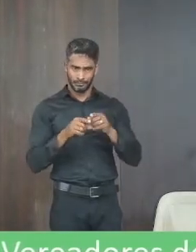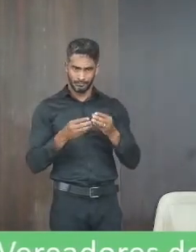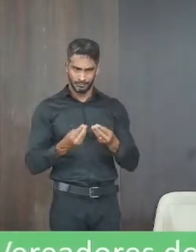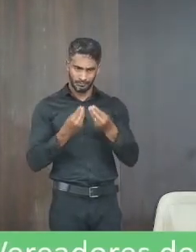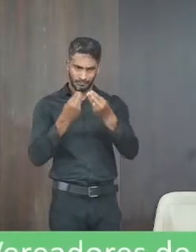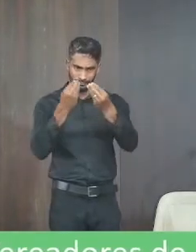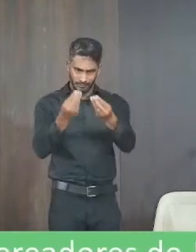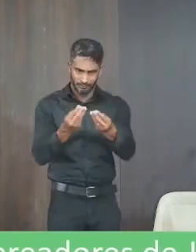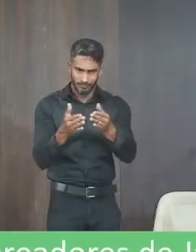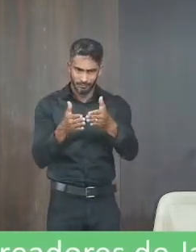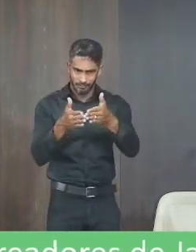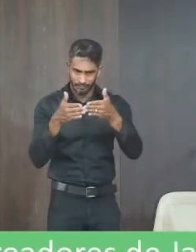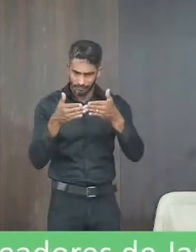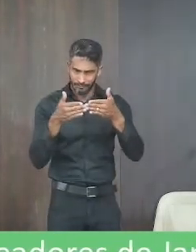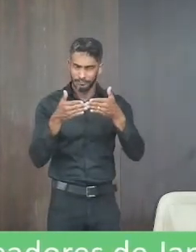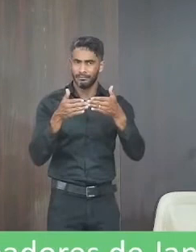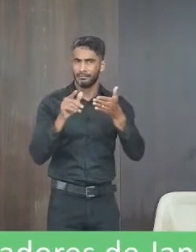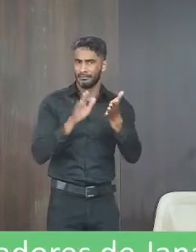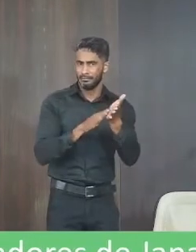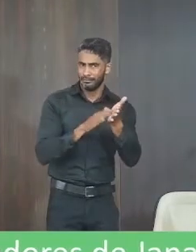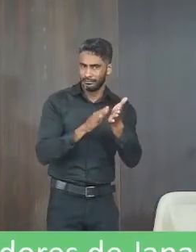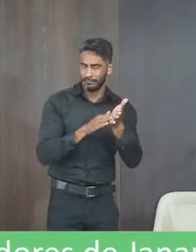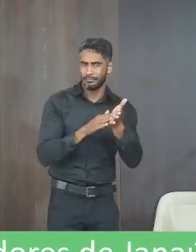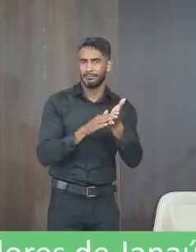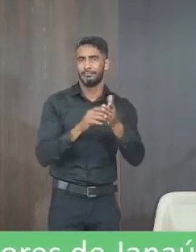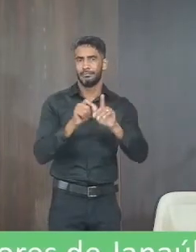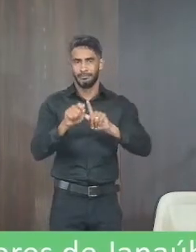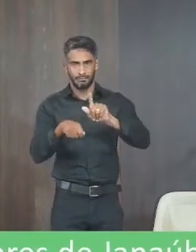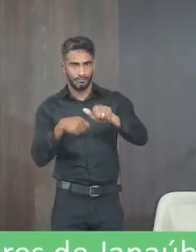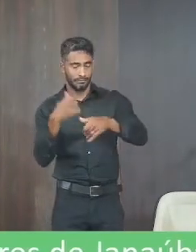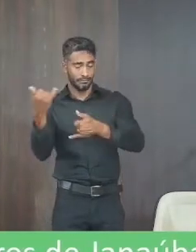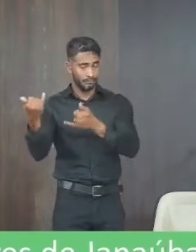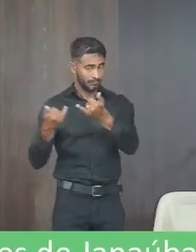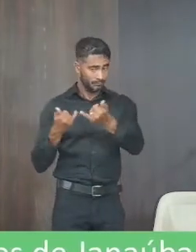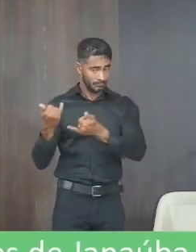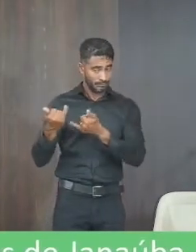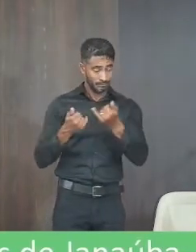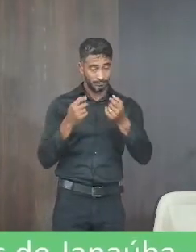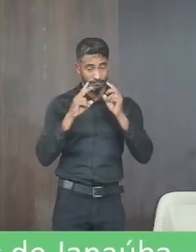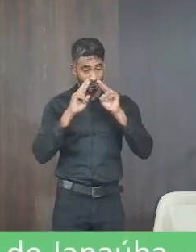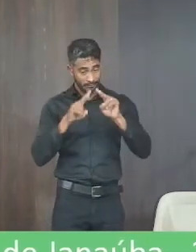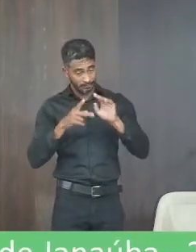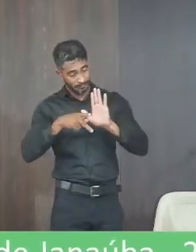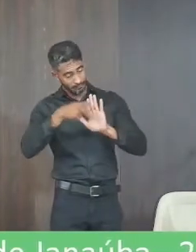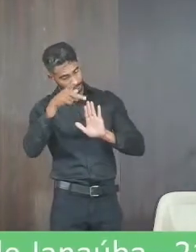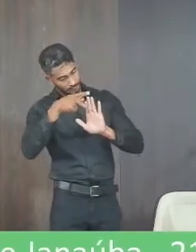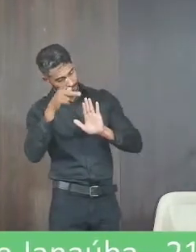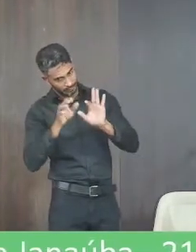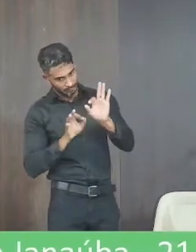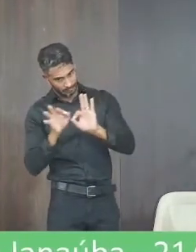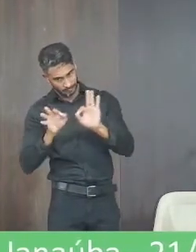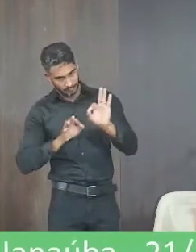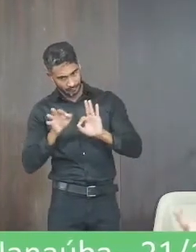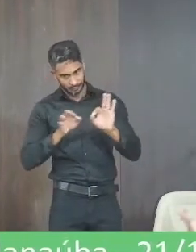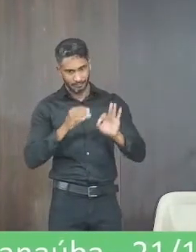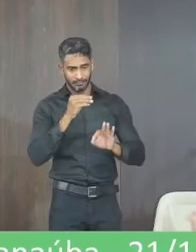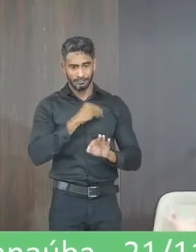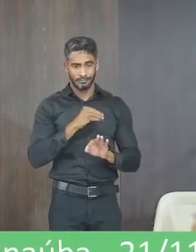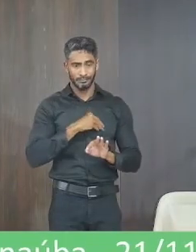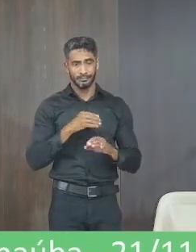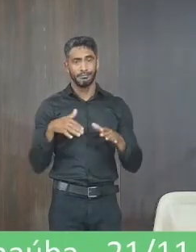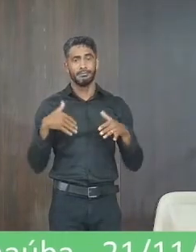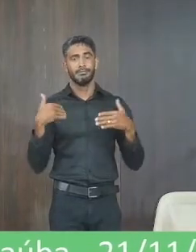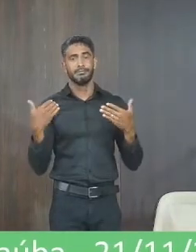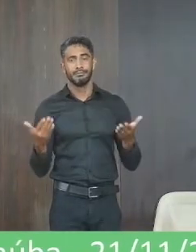fazendo o requerimento com o requerimento a administração disse que ia vir o plano de cargos salários só que esse plano de cargos salários está